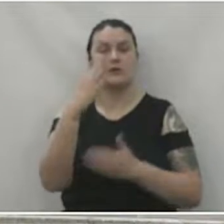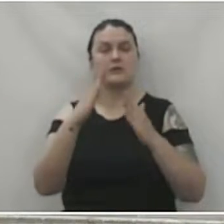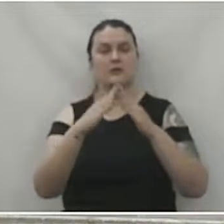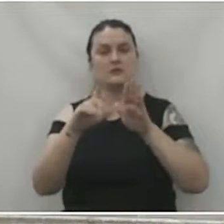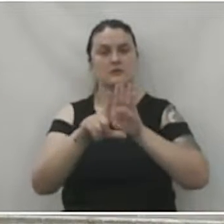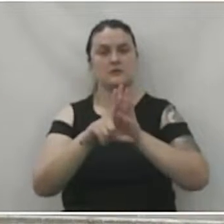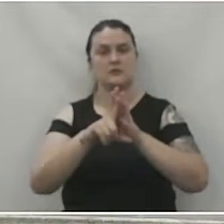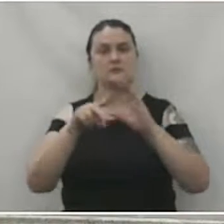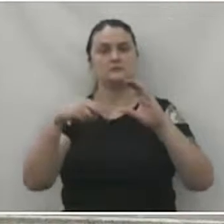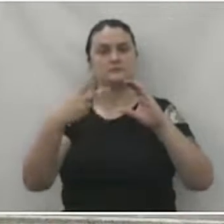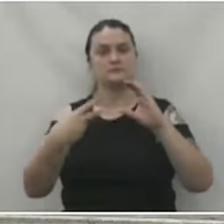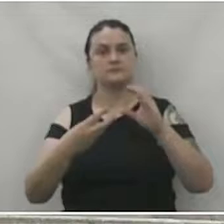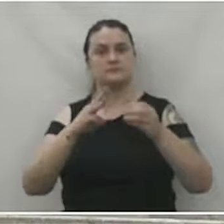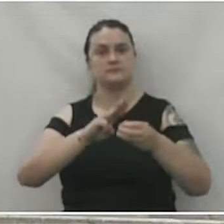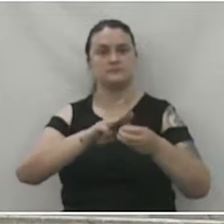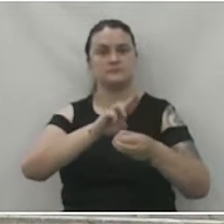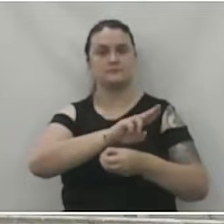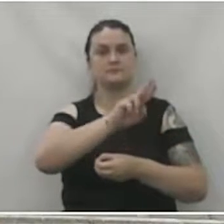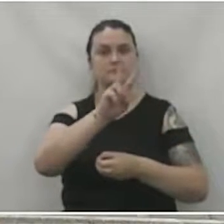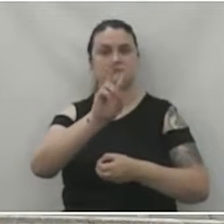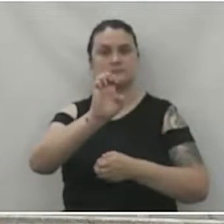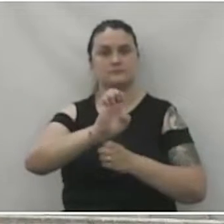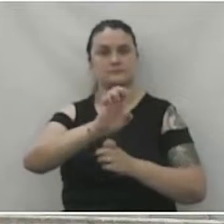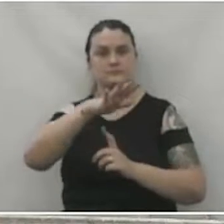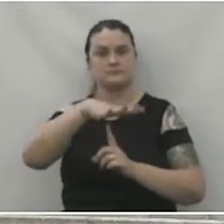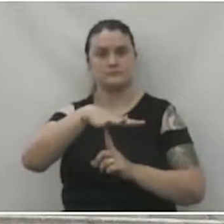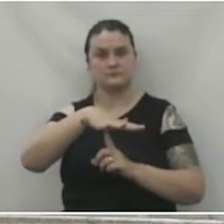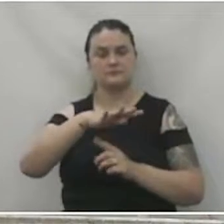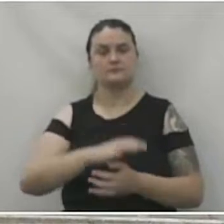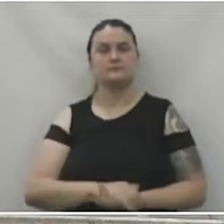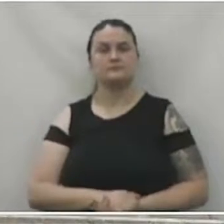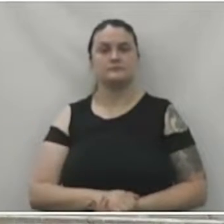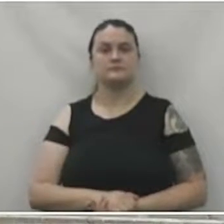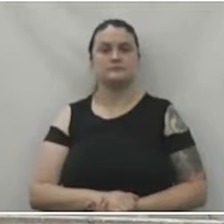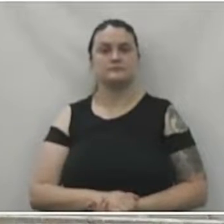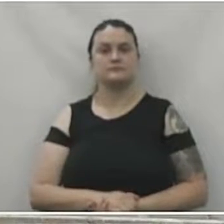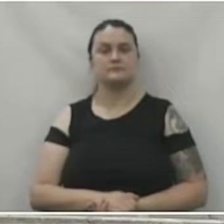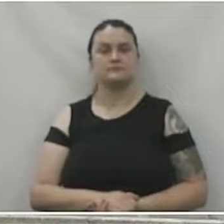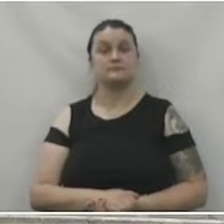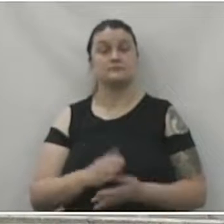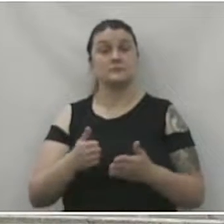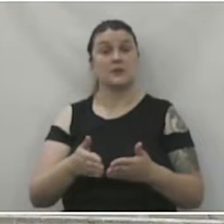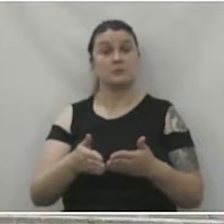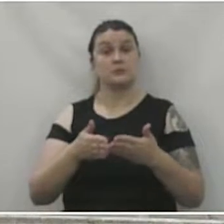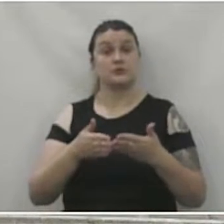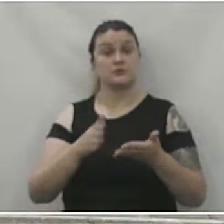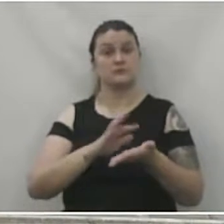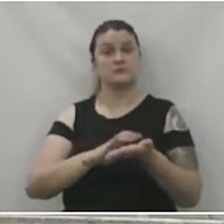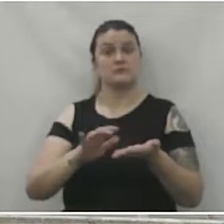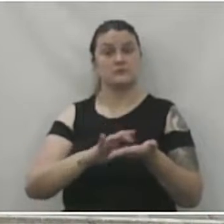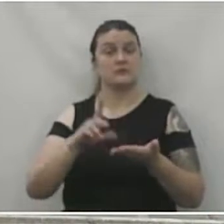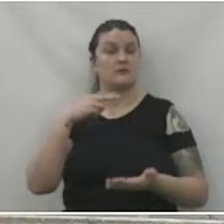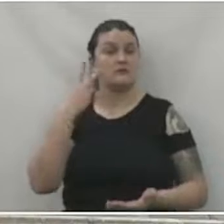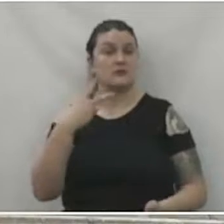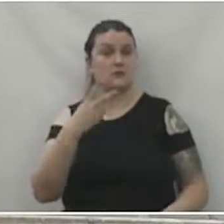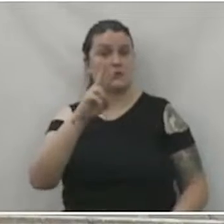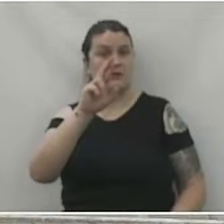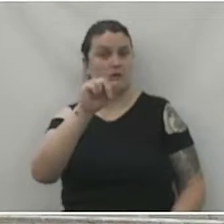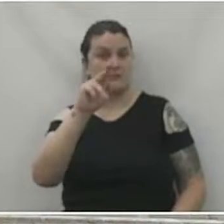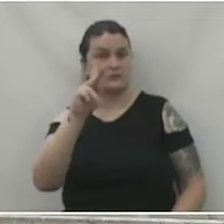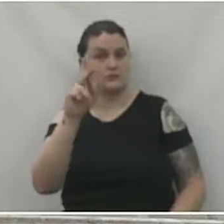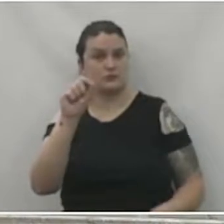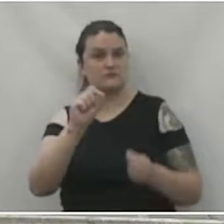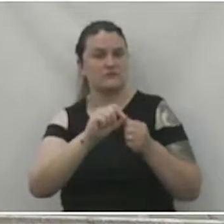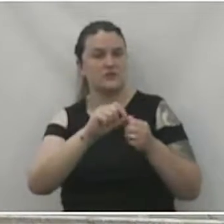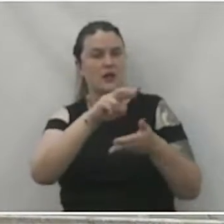Legislatura da Câmara Municipal de União da Vitória, Estado do Paraná. Solicito ao secretário Valdecir Rático para que